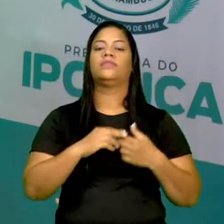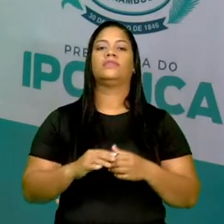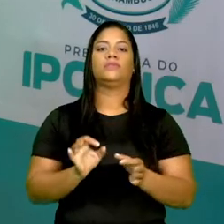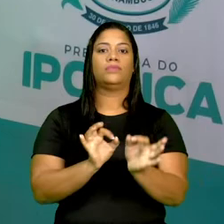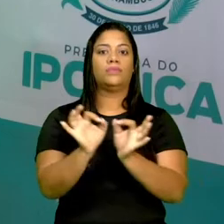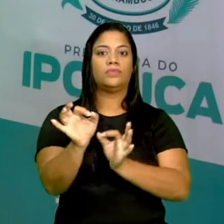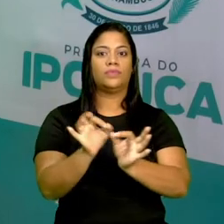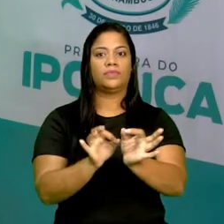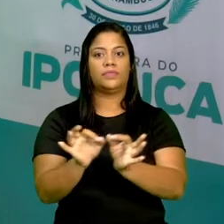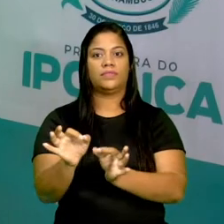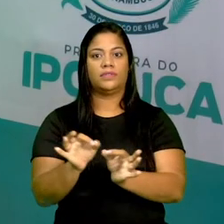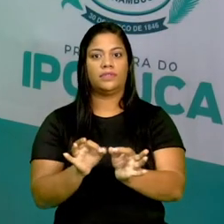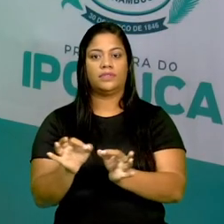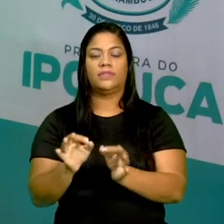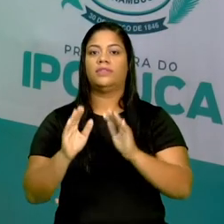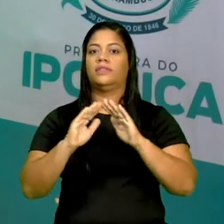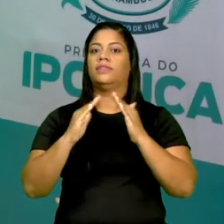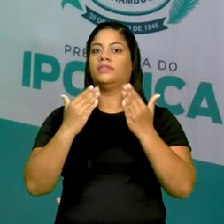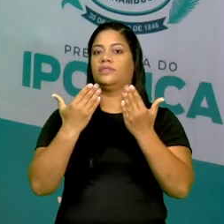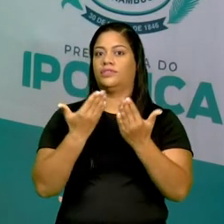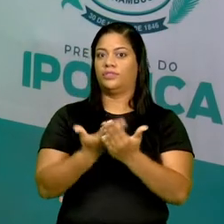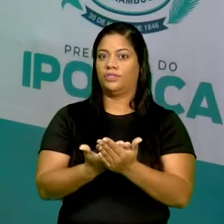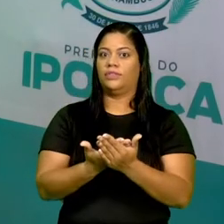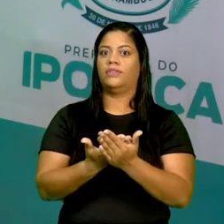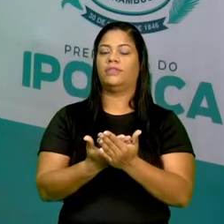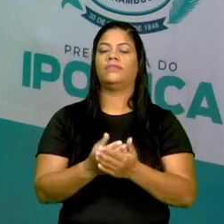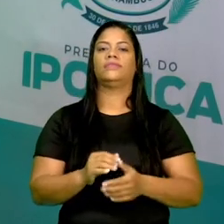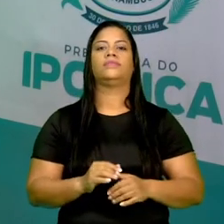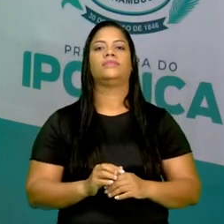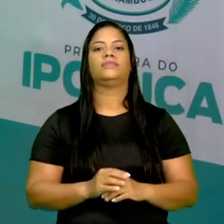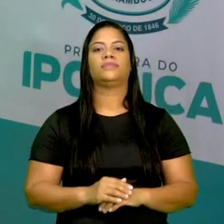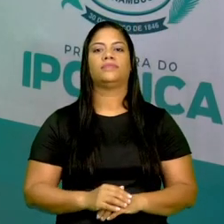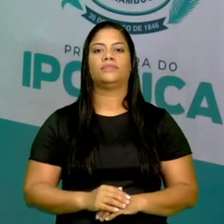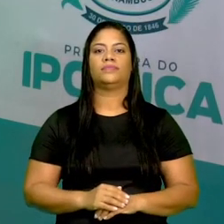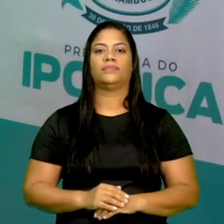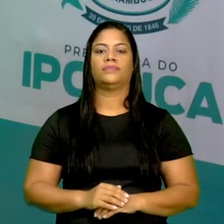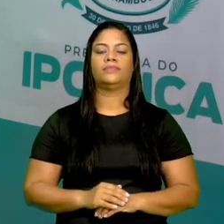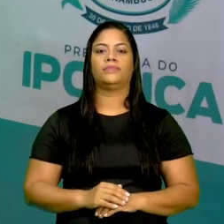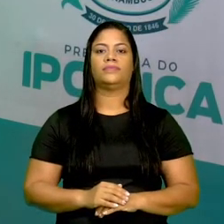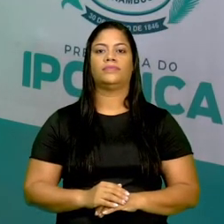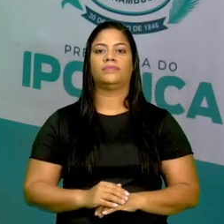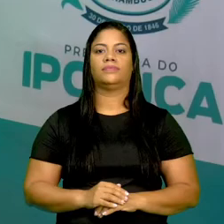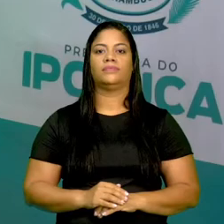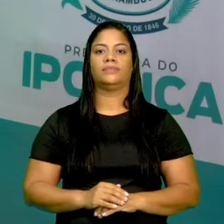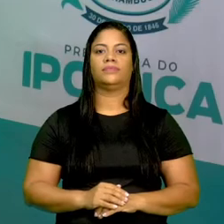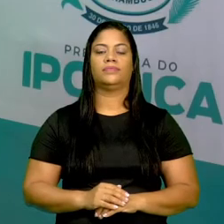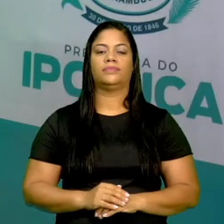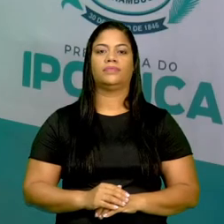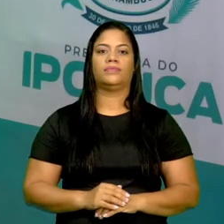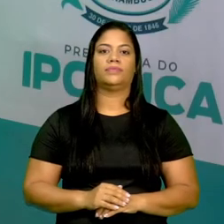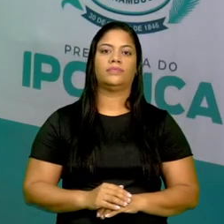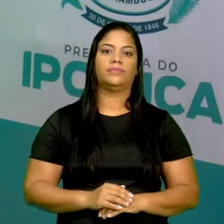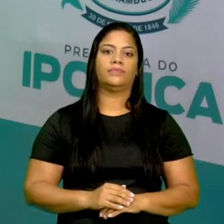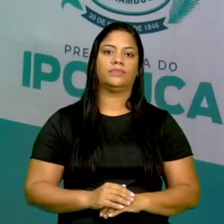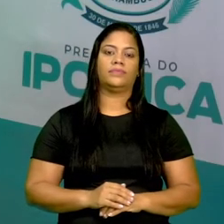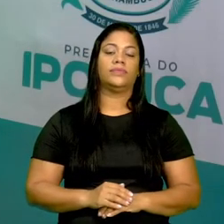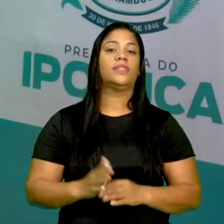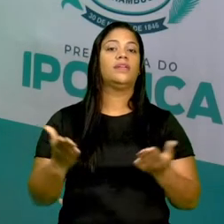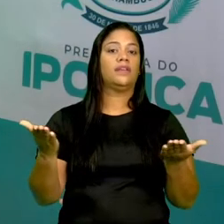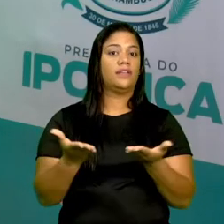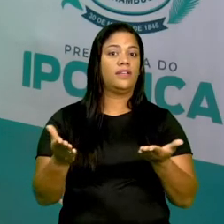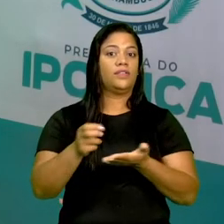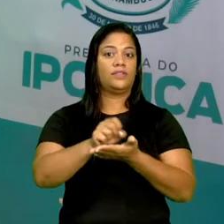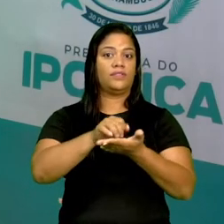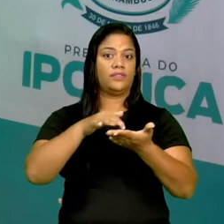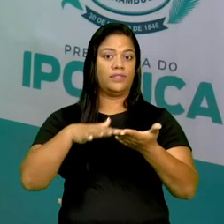organizar a instituição escolar. E aí vai a nossa tarefinha de